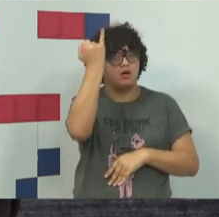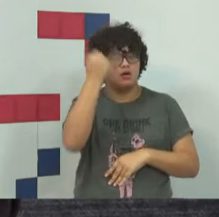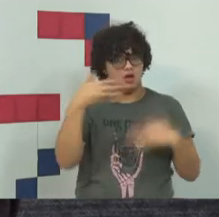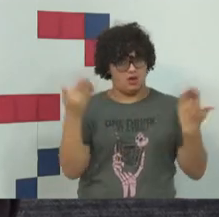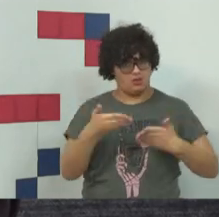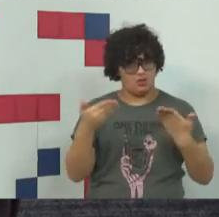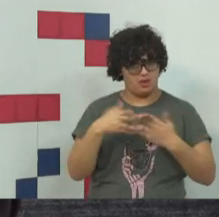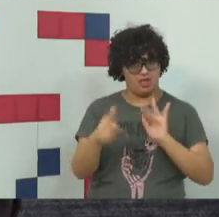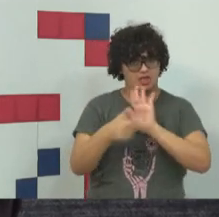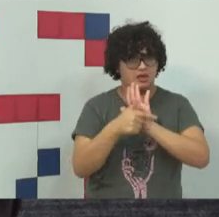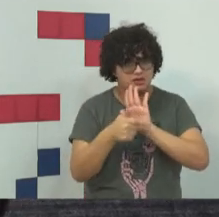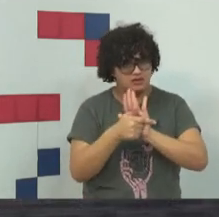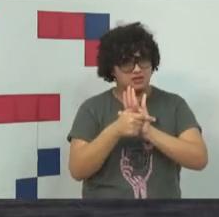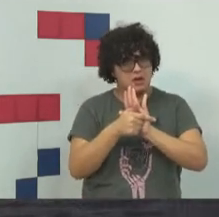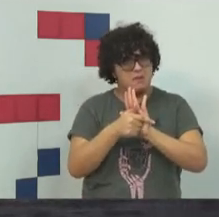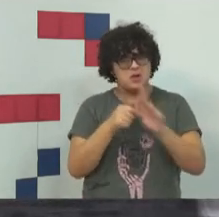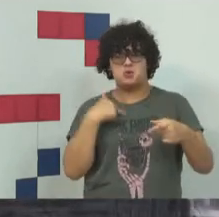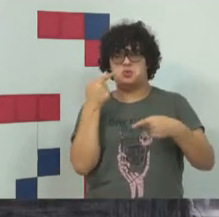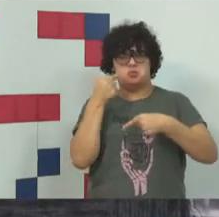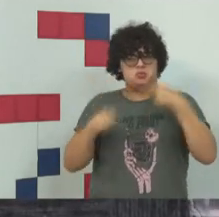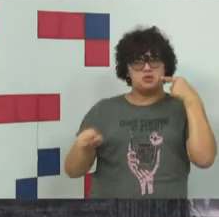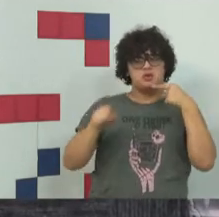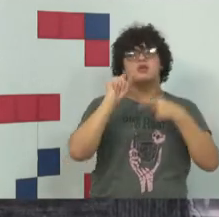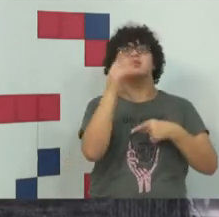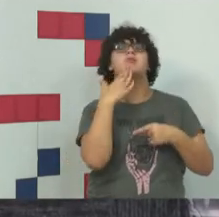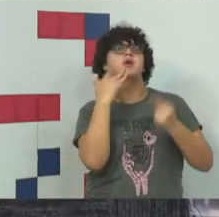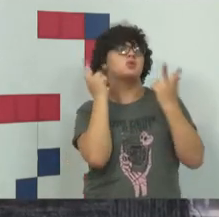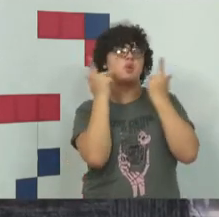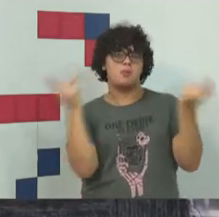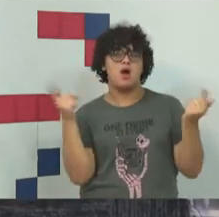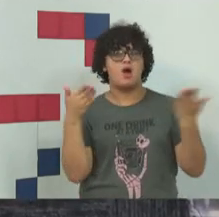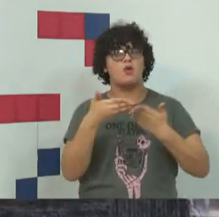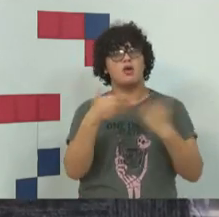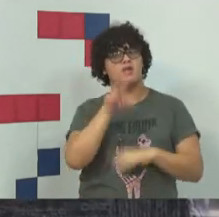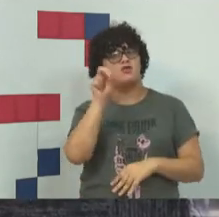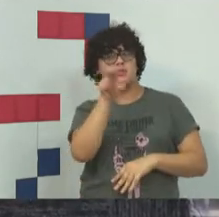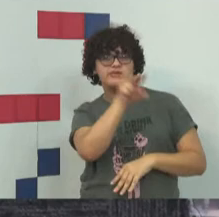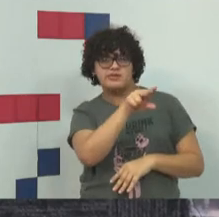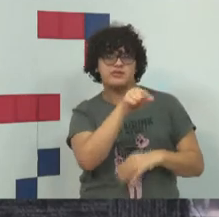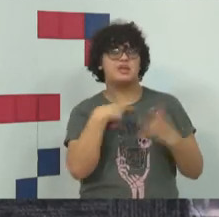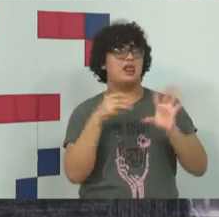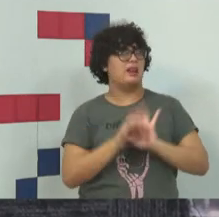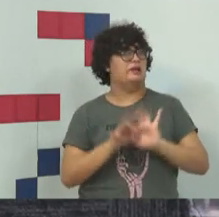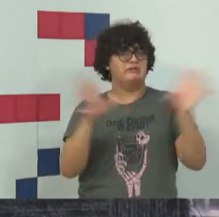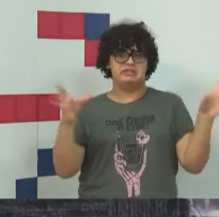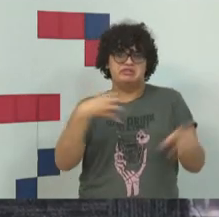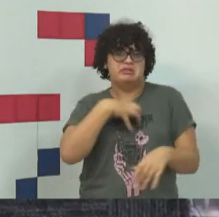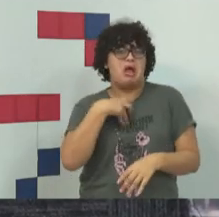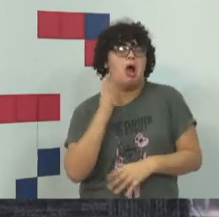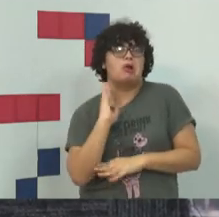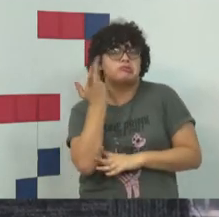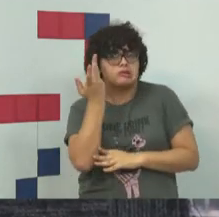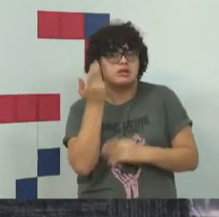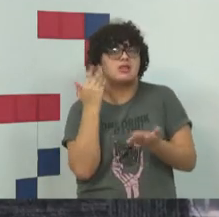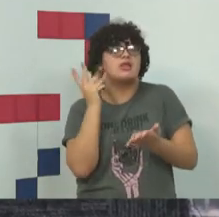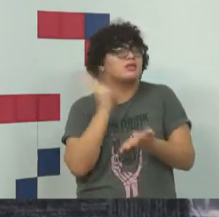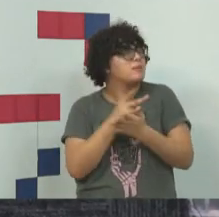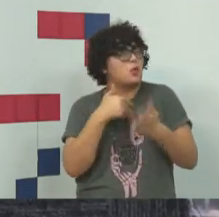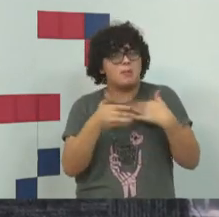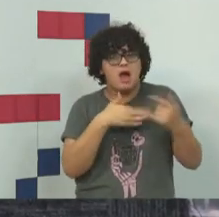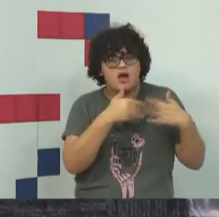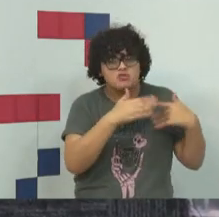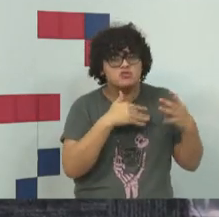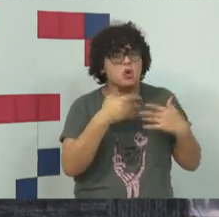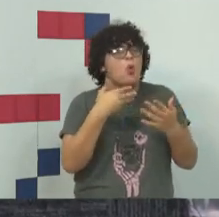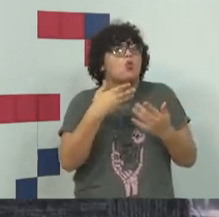Crimes informáticos impróprios são crimes comuns, que a gente chama de crime de forma livre, que podem ser praticados por qualquer